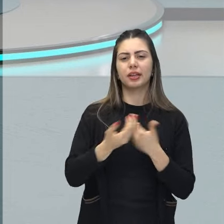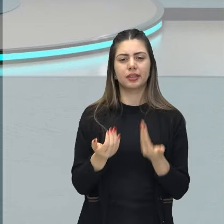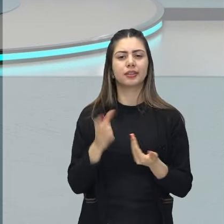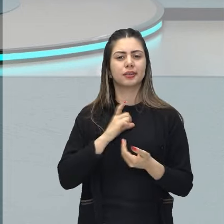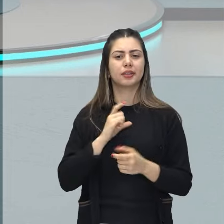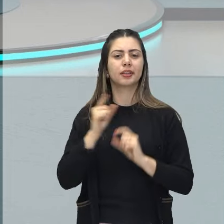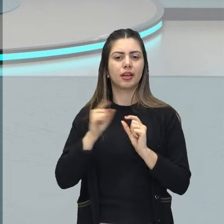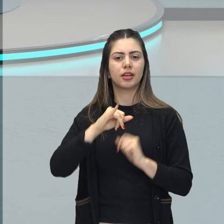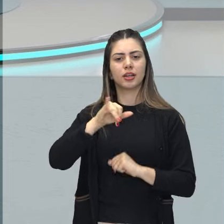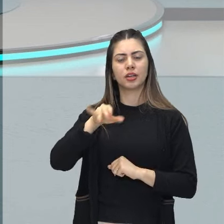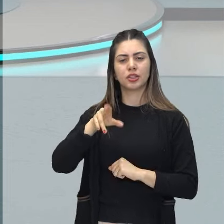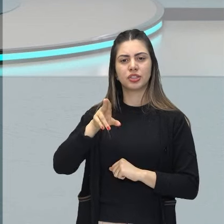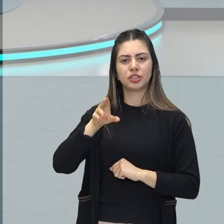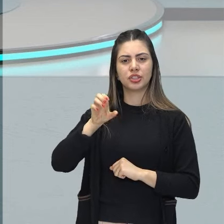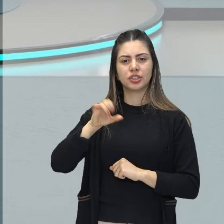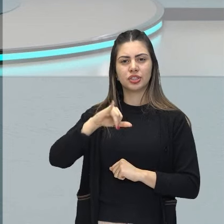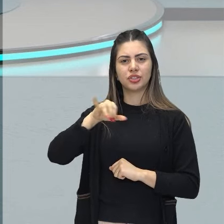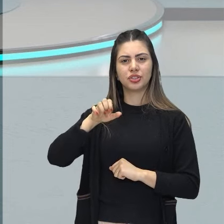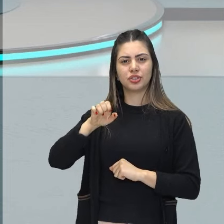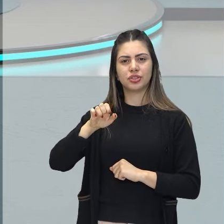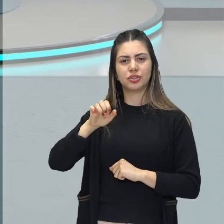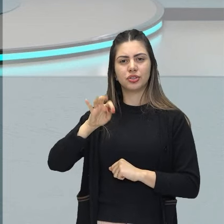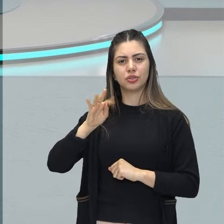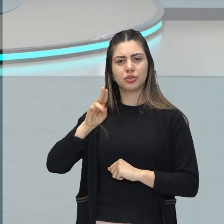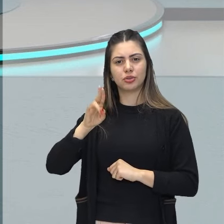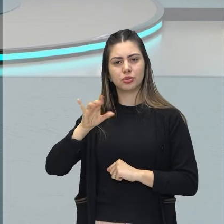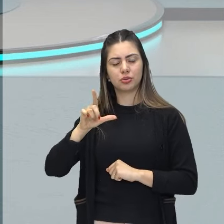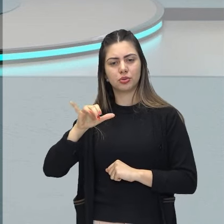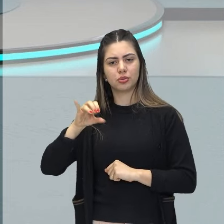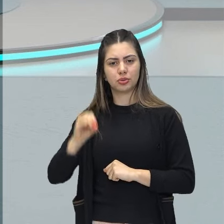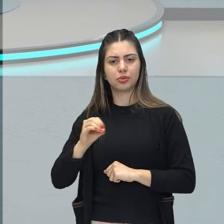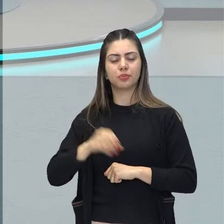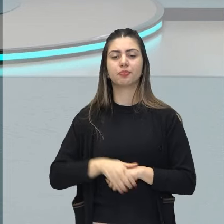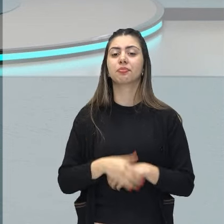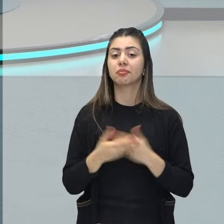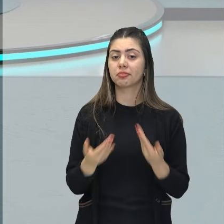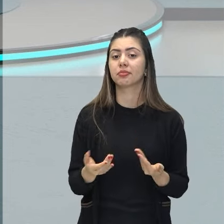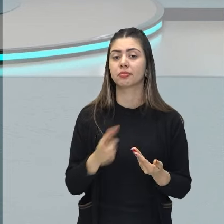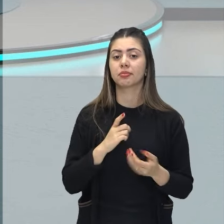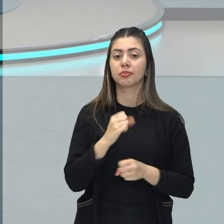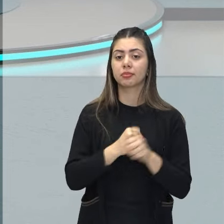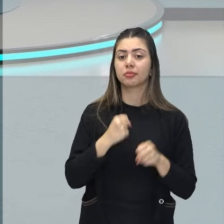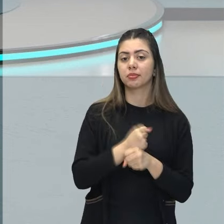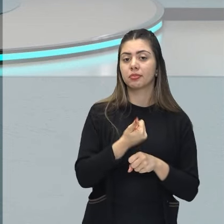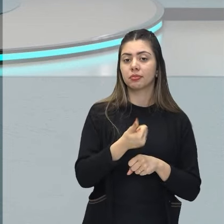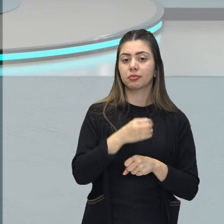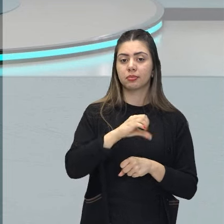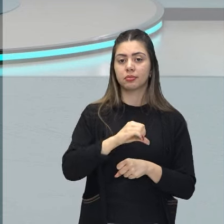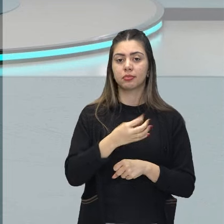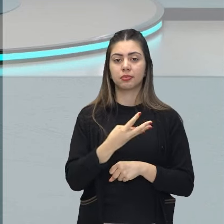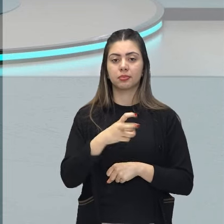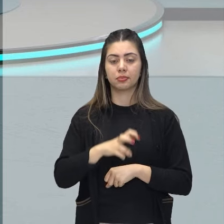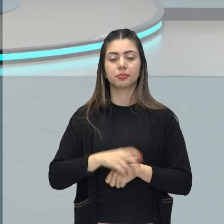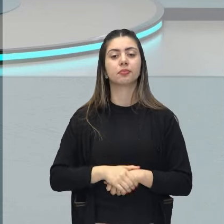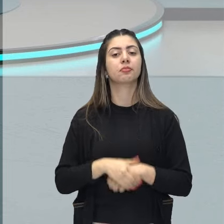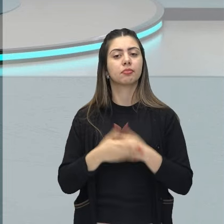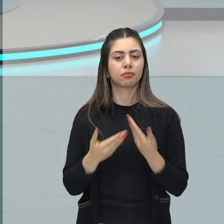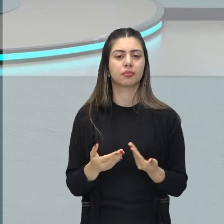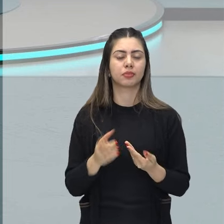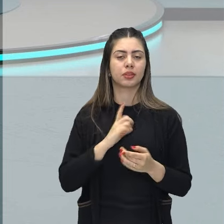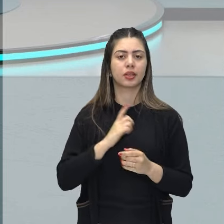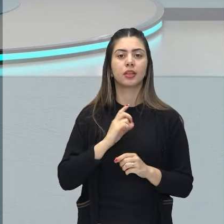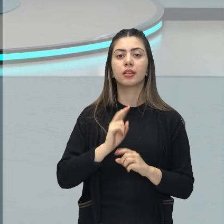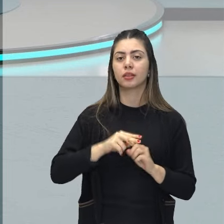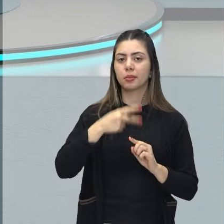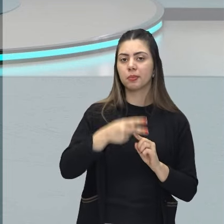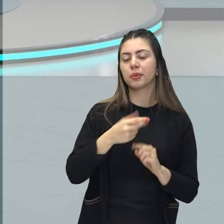e aqui nós vamos ter o fim desse Estado, desse período, ali por volta de 1945, logo ali pós a